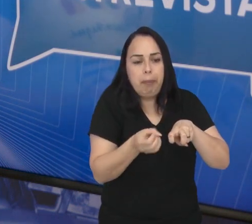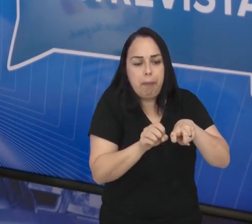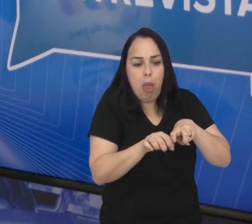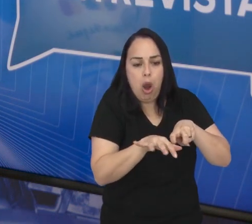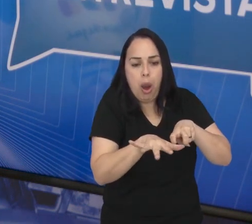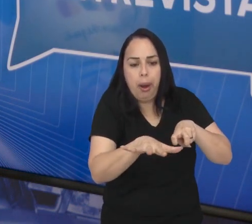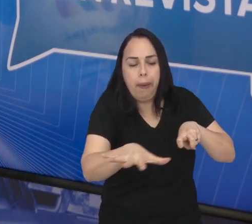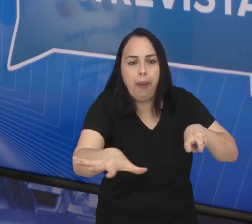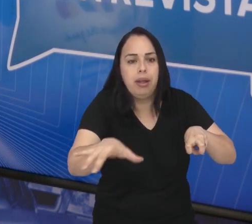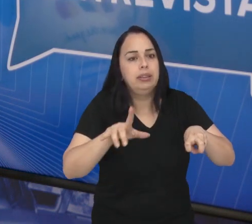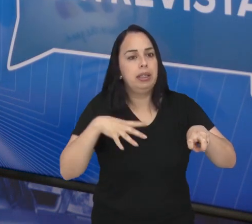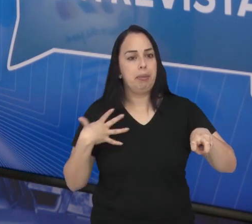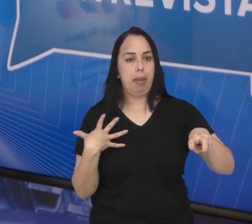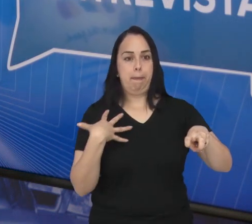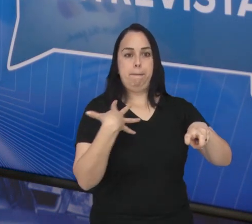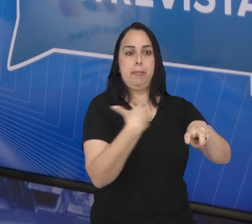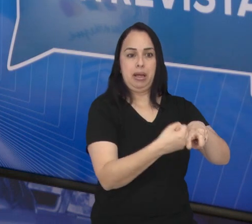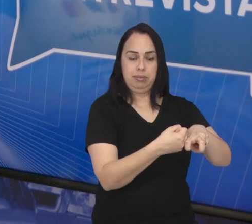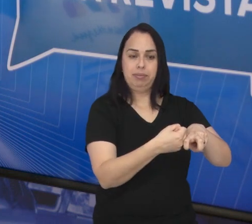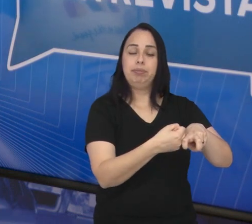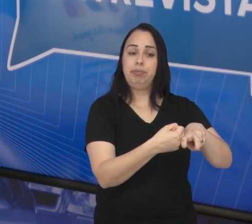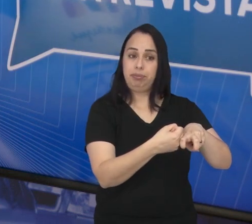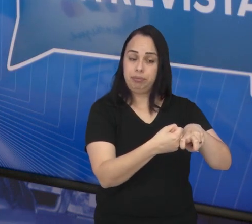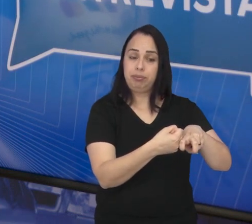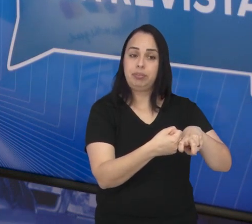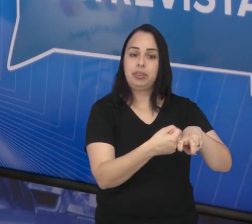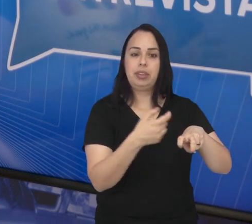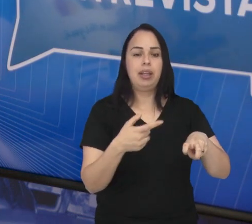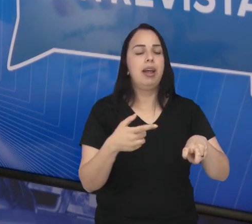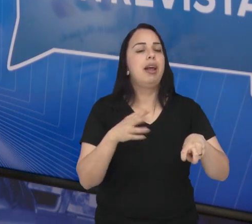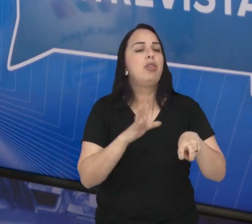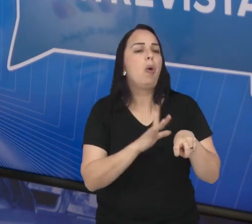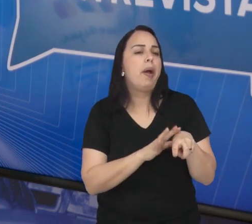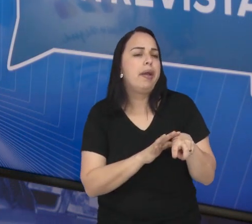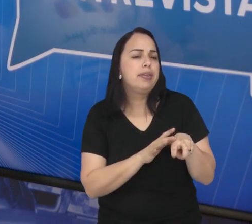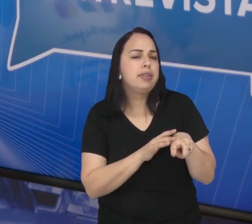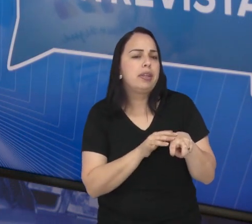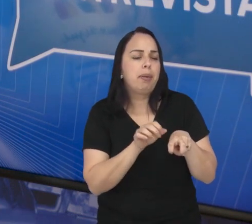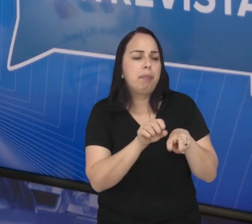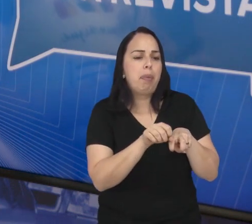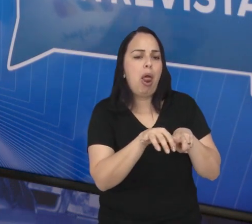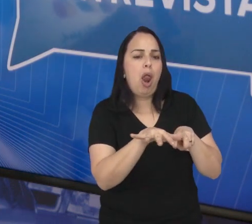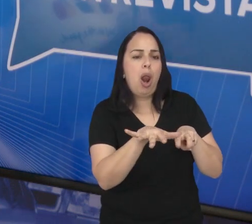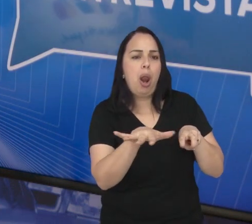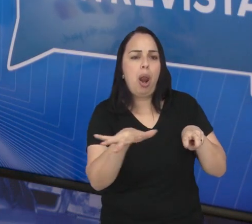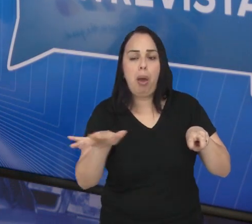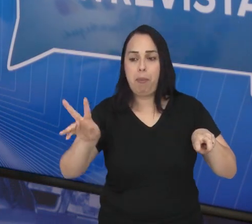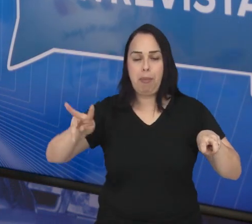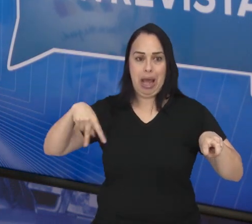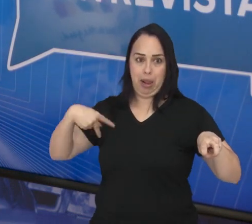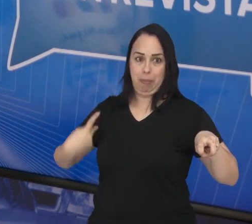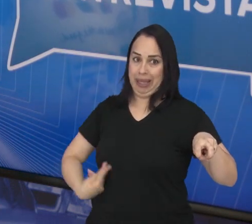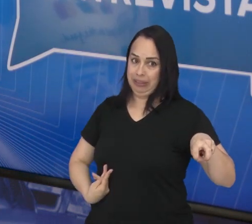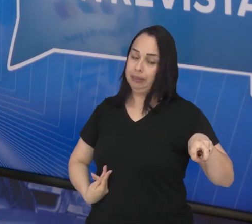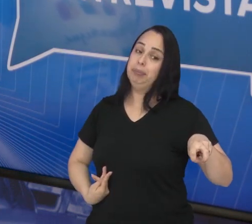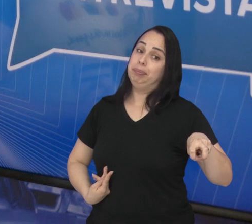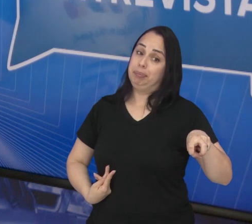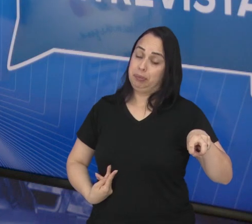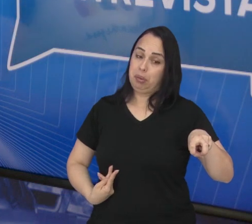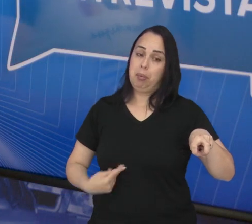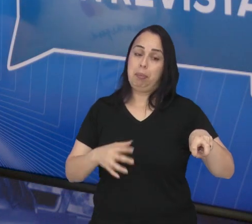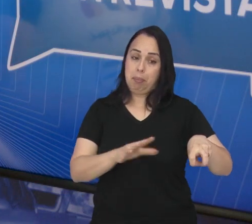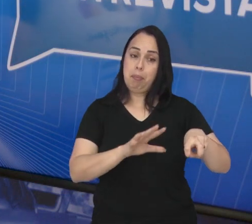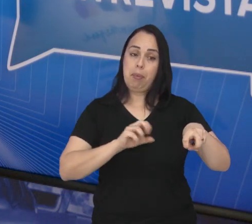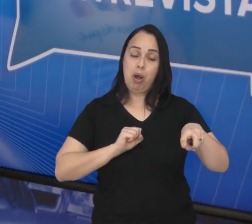doenças de caráter zoonótico. Aquela doença que transmite do animal para o ser humano.